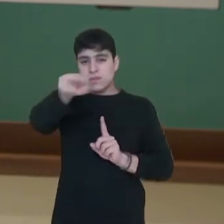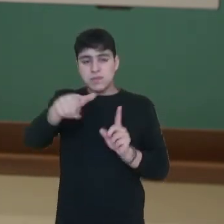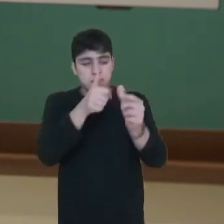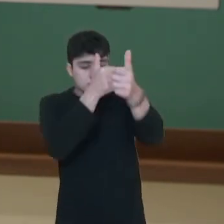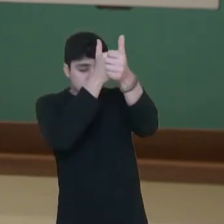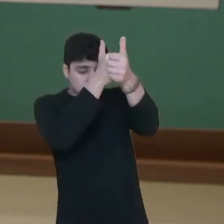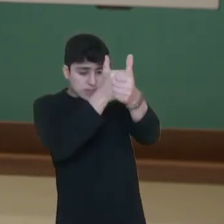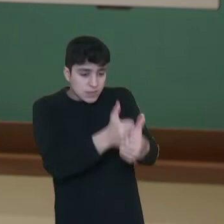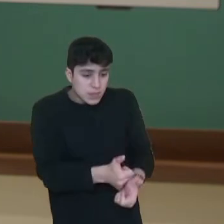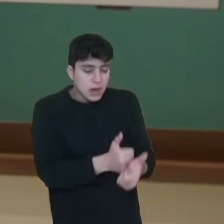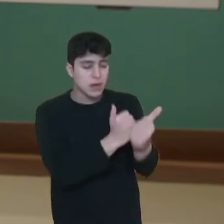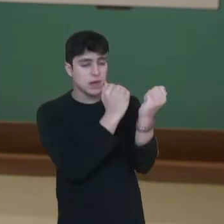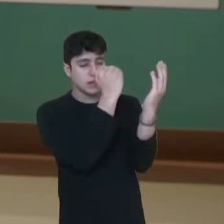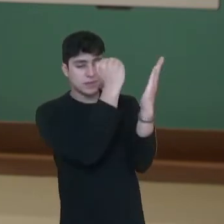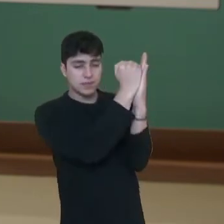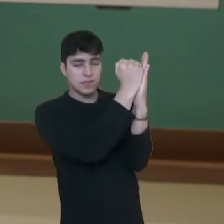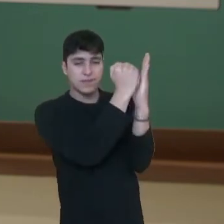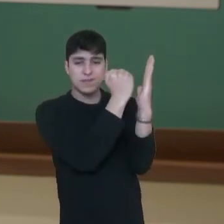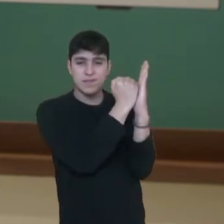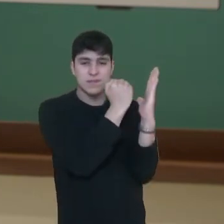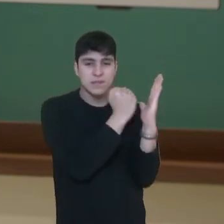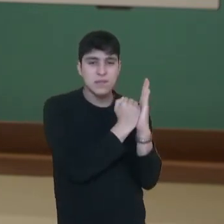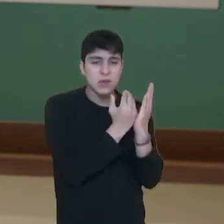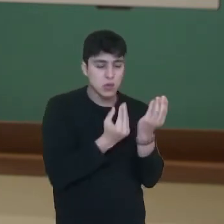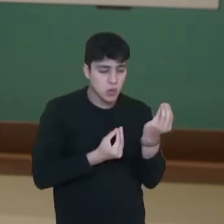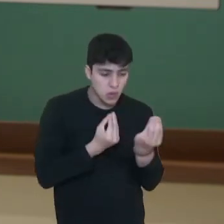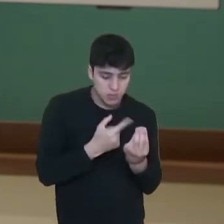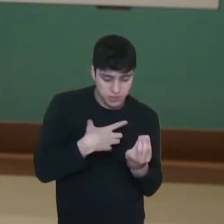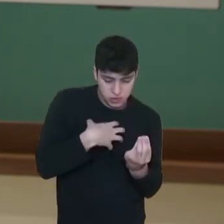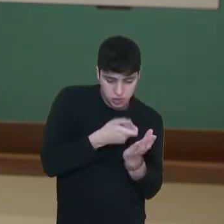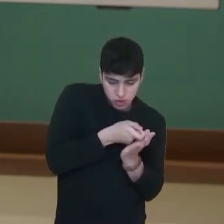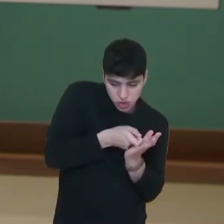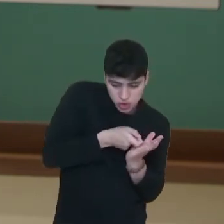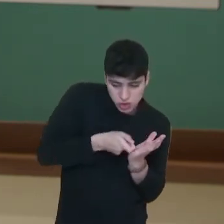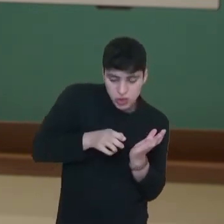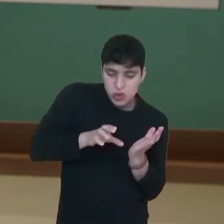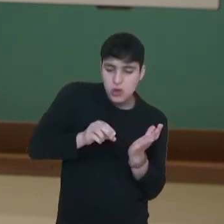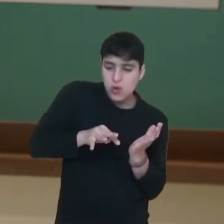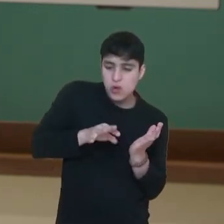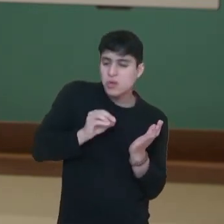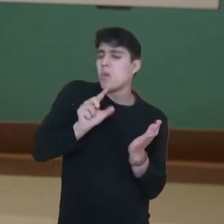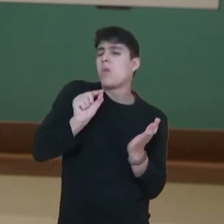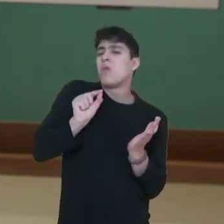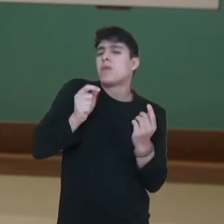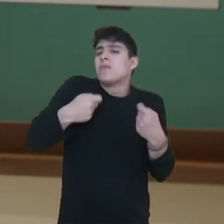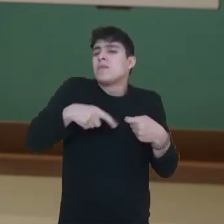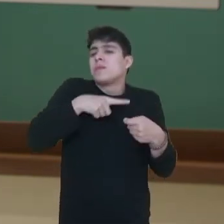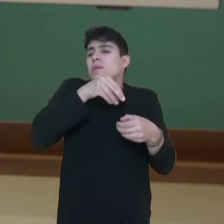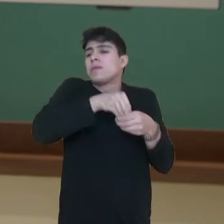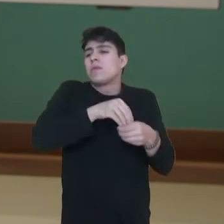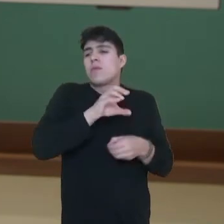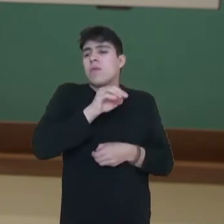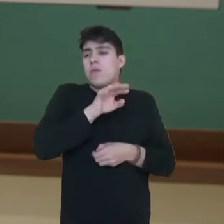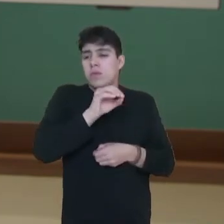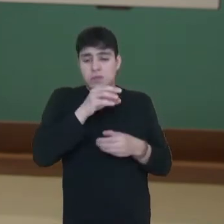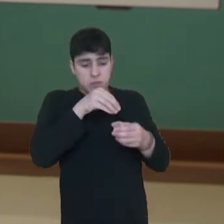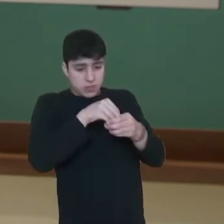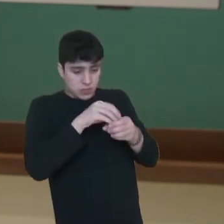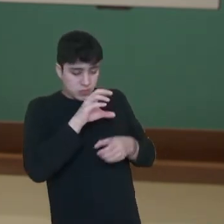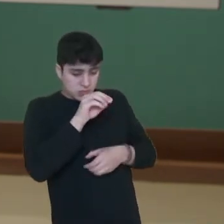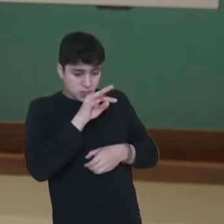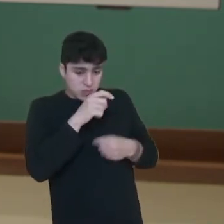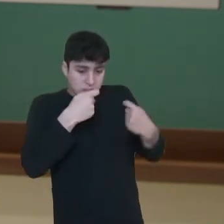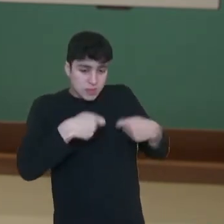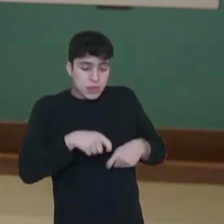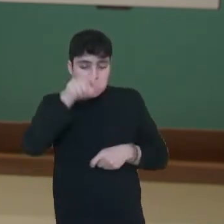passos, né? Do que que seria a produção aí de um conto, né? Então, o que o conto tem que ter? Né? Vejam, ele tem que ter o narrador que pode